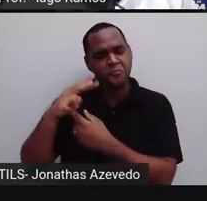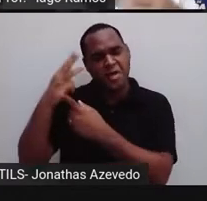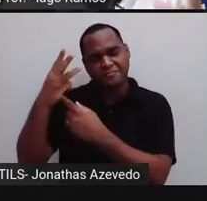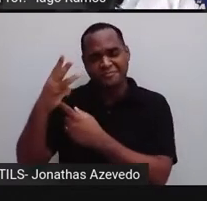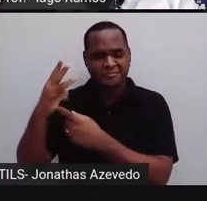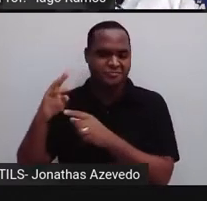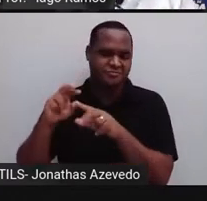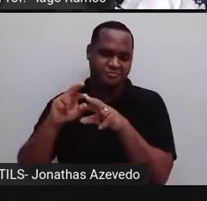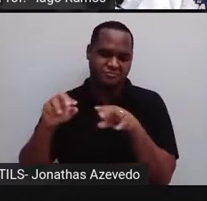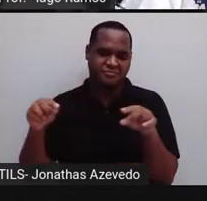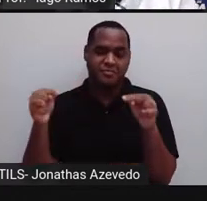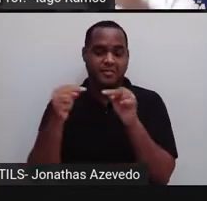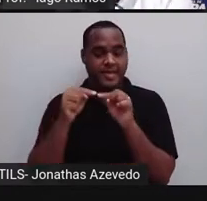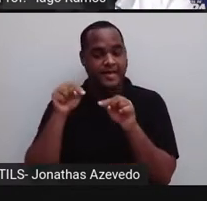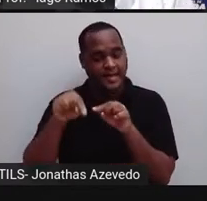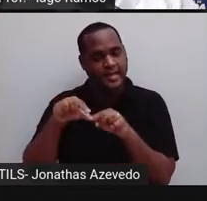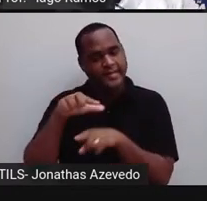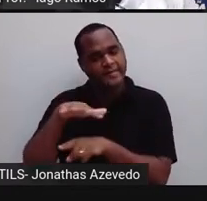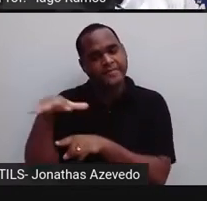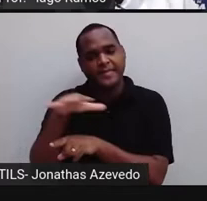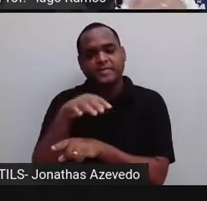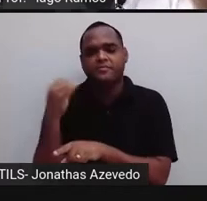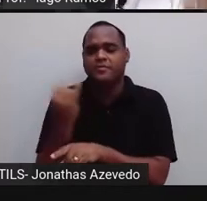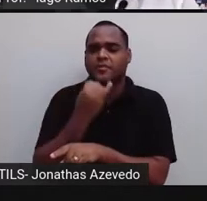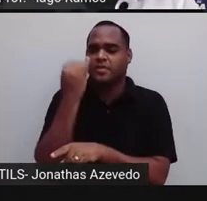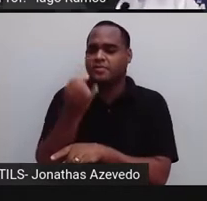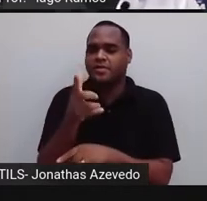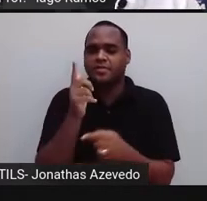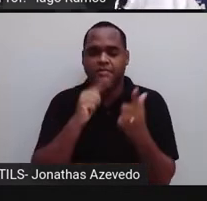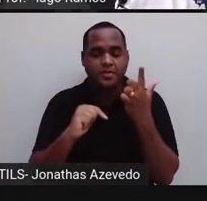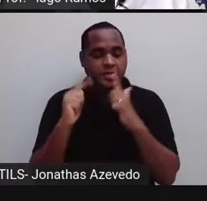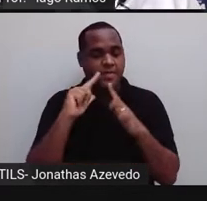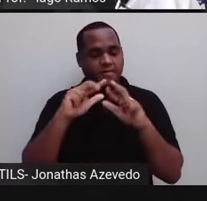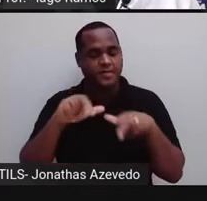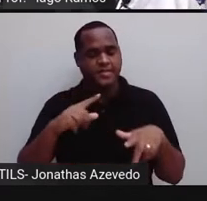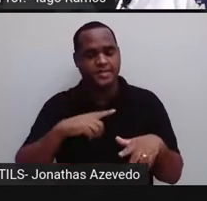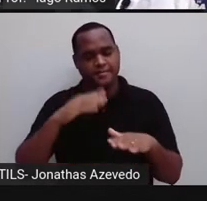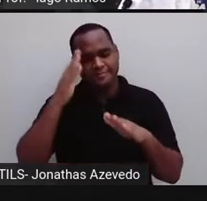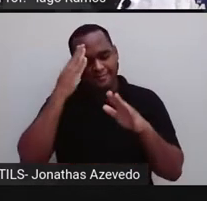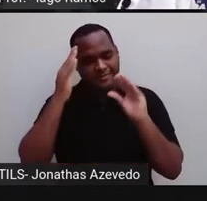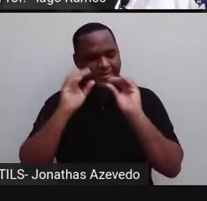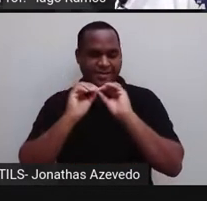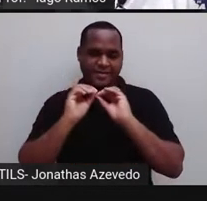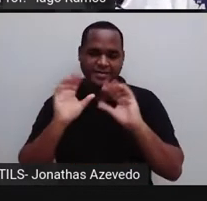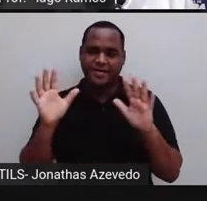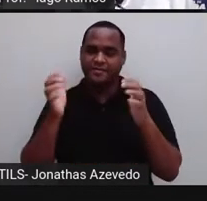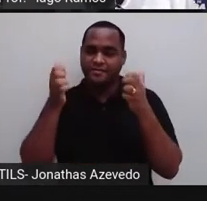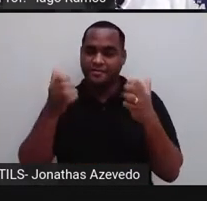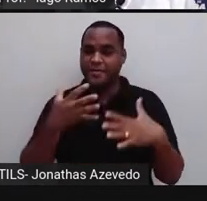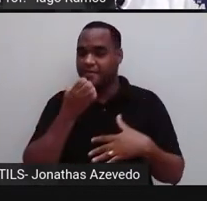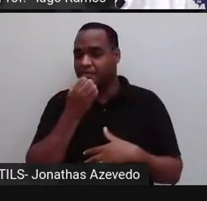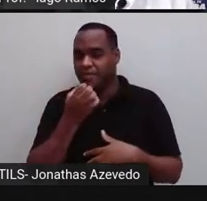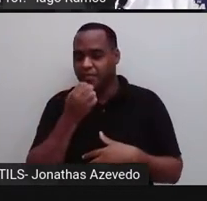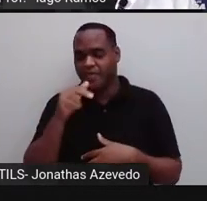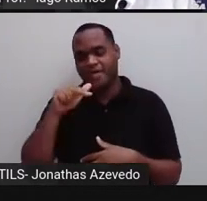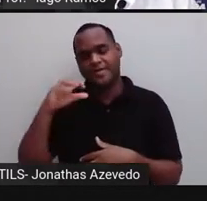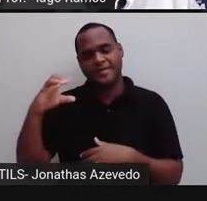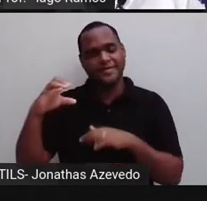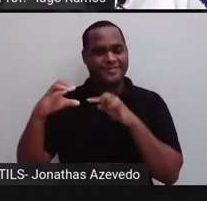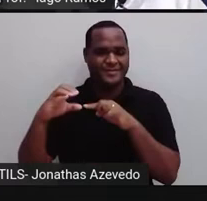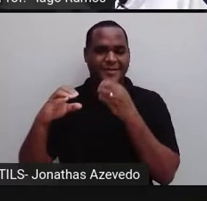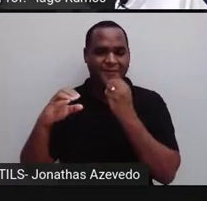uma parte importante para a gente conseguir, a que a gente vai entender hoje, que é a Notação Científica.